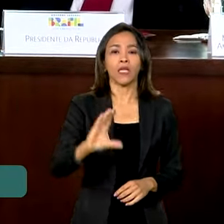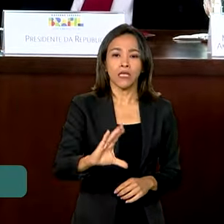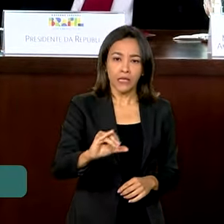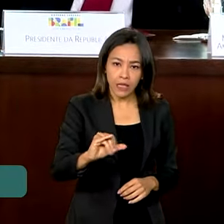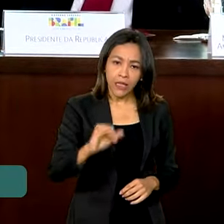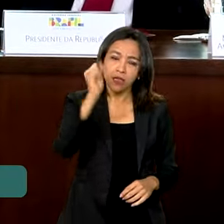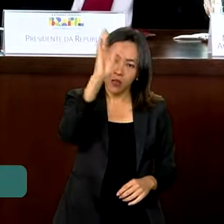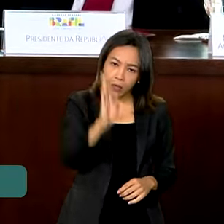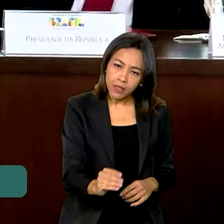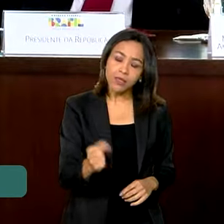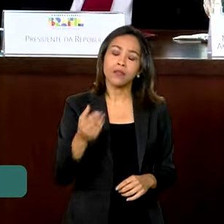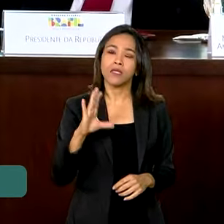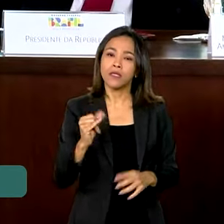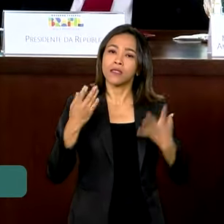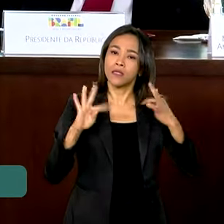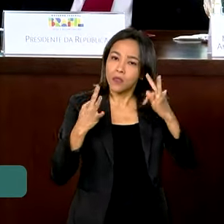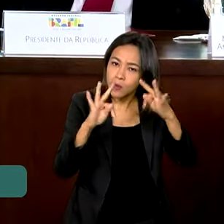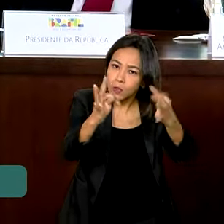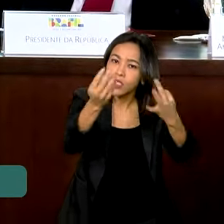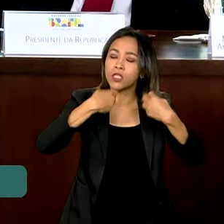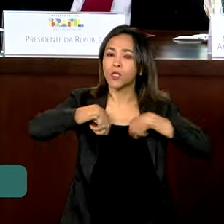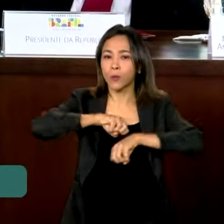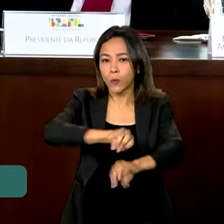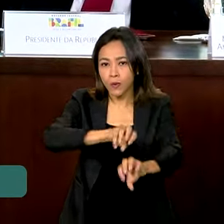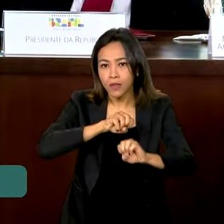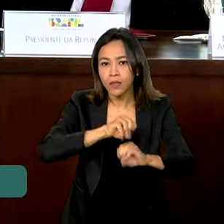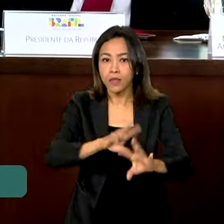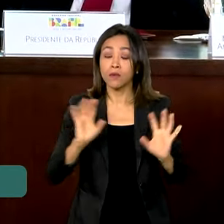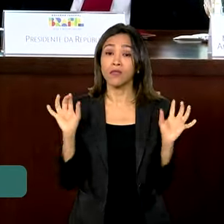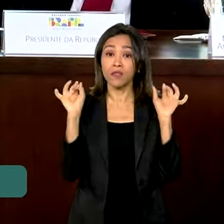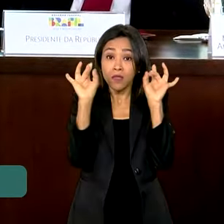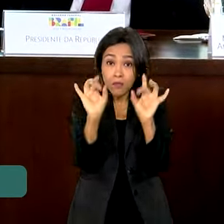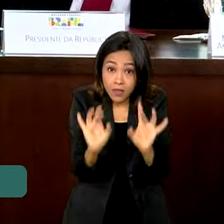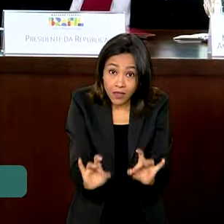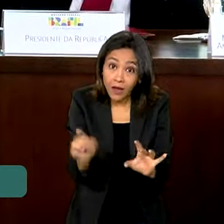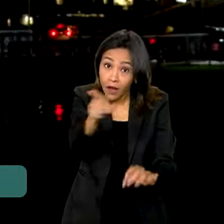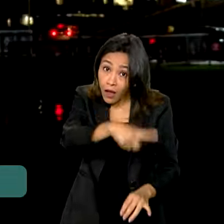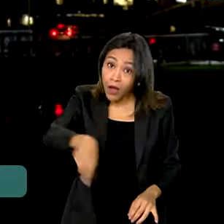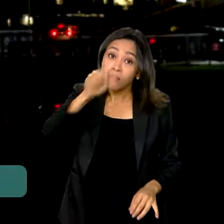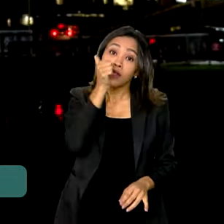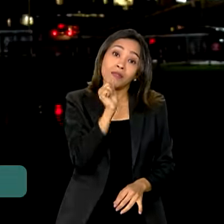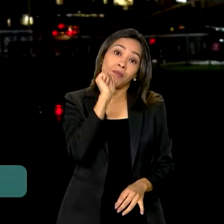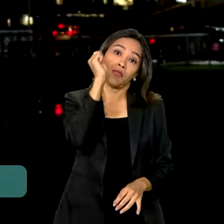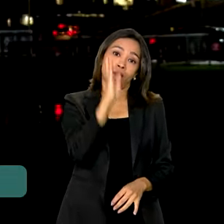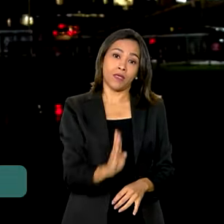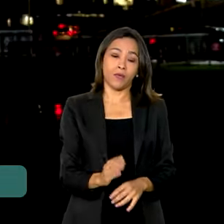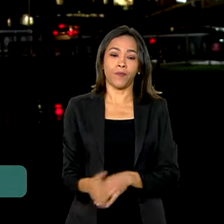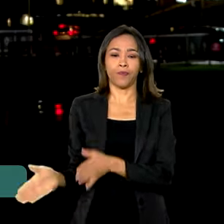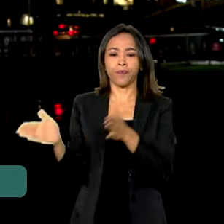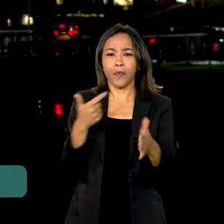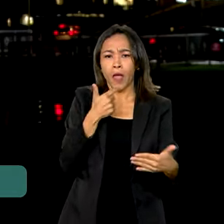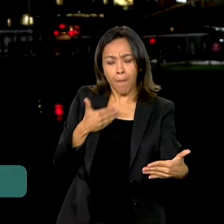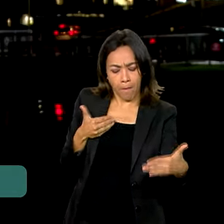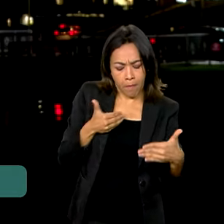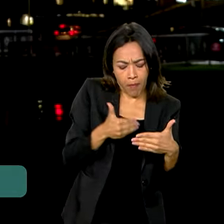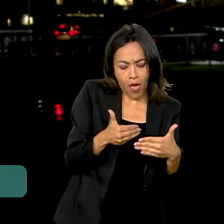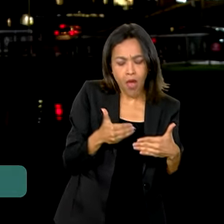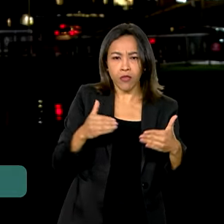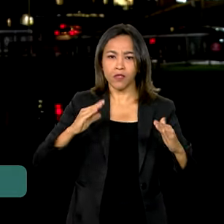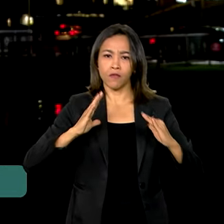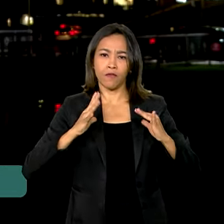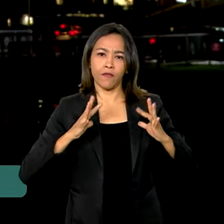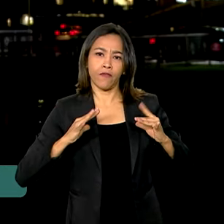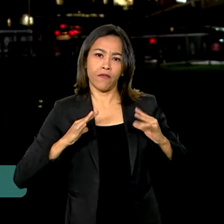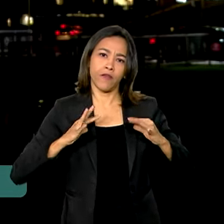da ciência, tecnologia, da educação e, especial, das mães brasileiras. Na véspera do recesso legislativo, o presidente